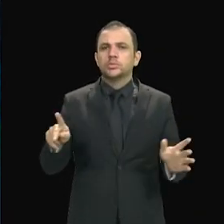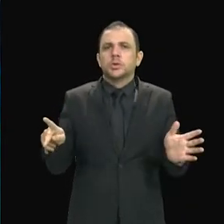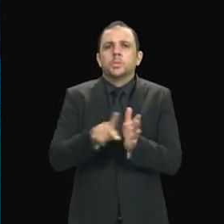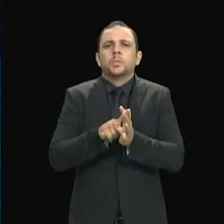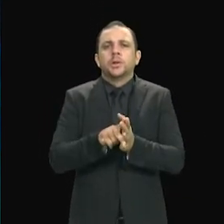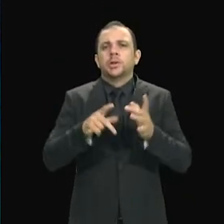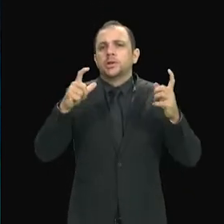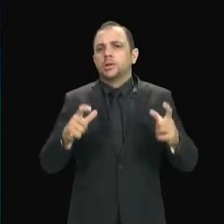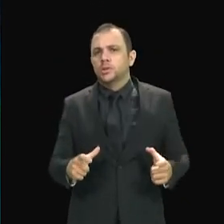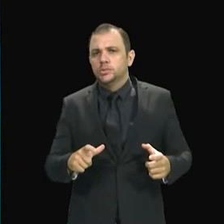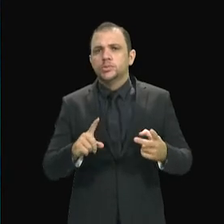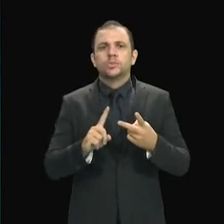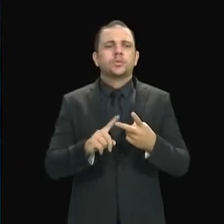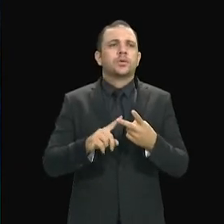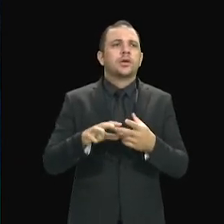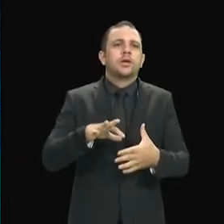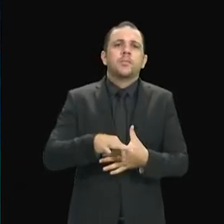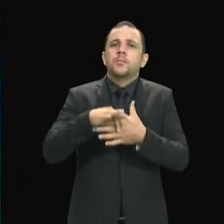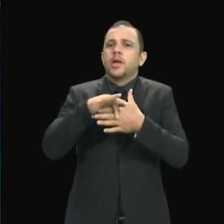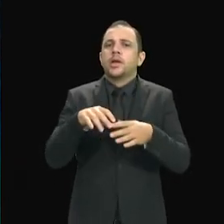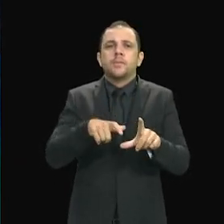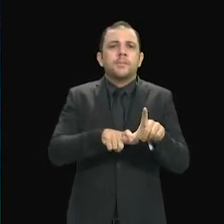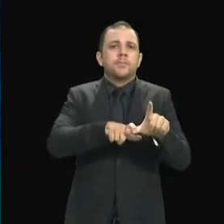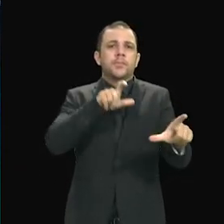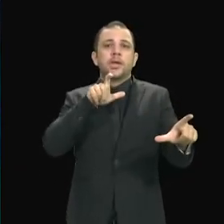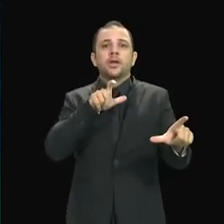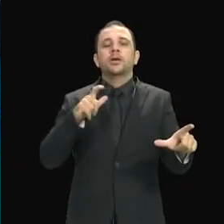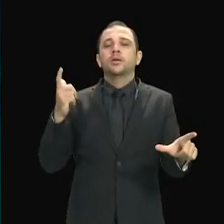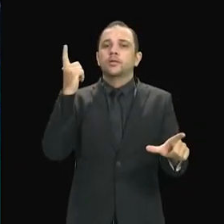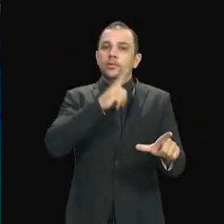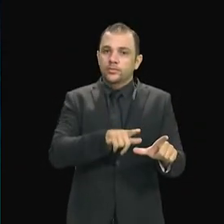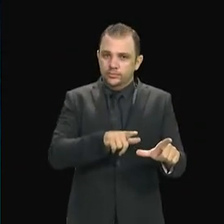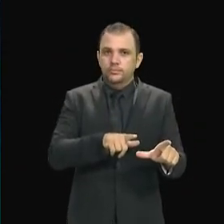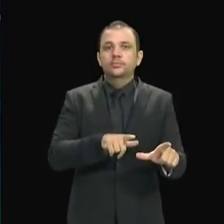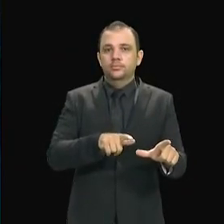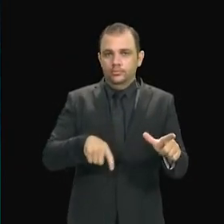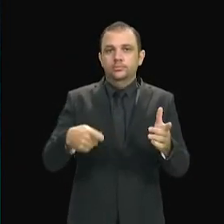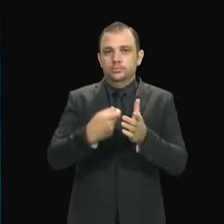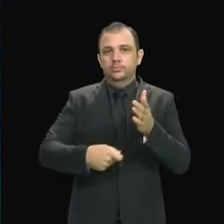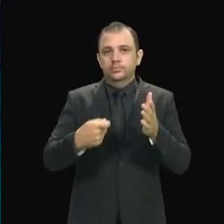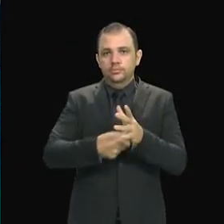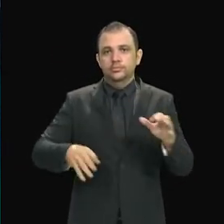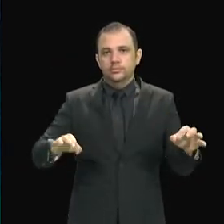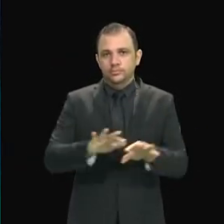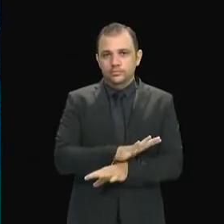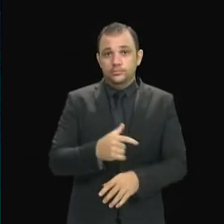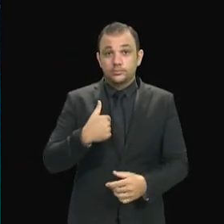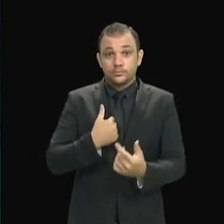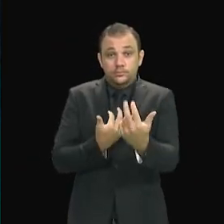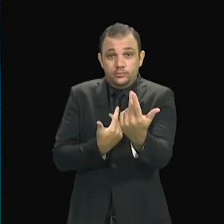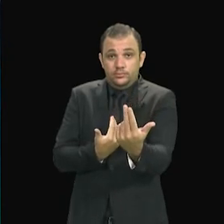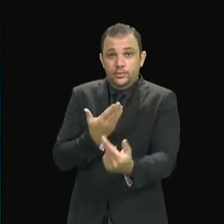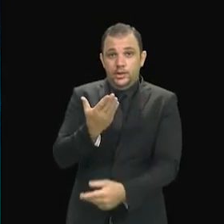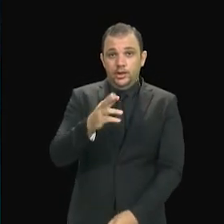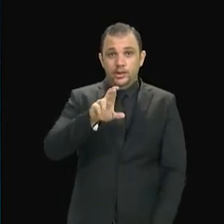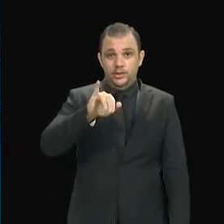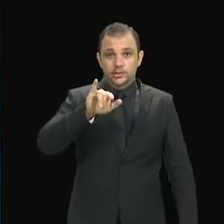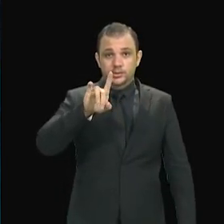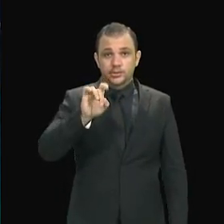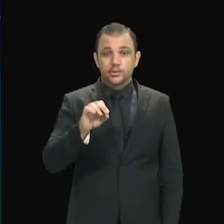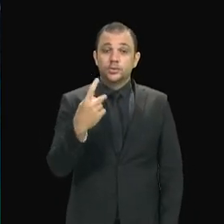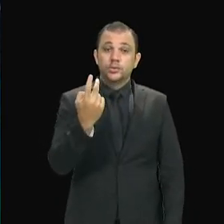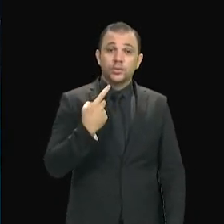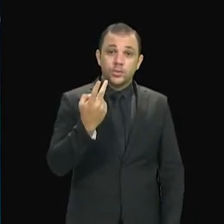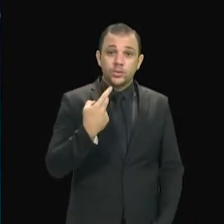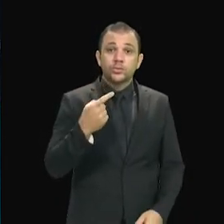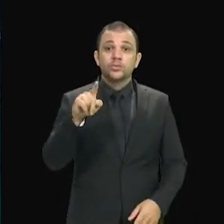empoderamento, de autonomia, que essa luta se fez verdade. Eu, igual a Vossa Excelência, deputado Milton, nós somos filhos dessa